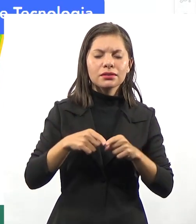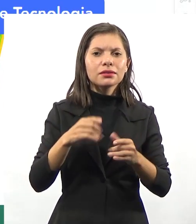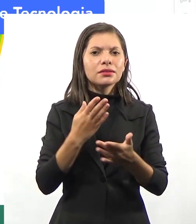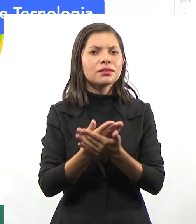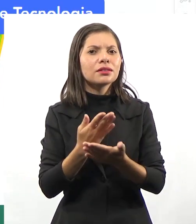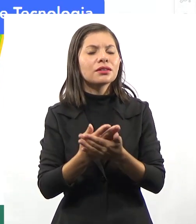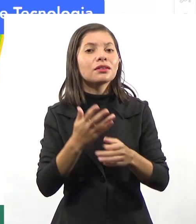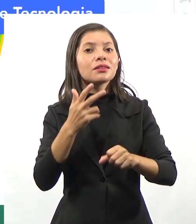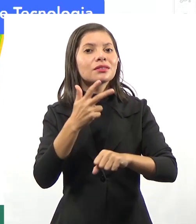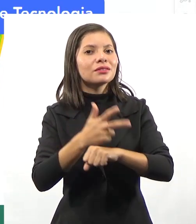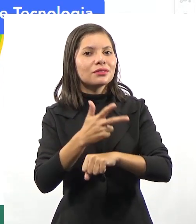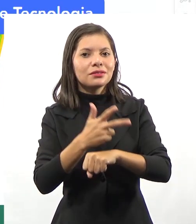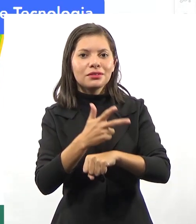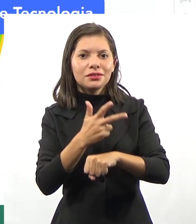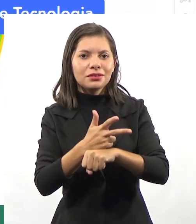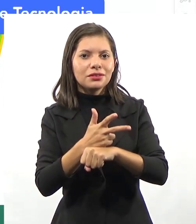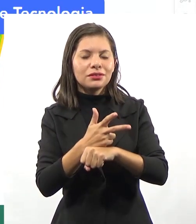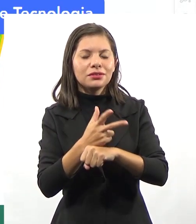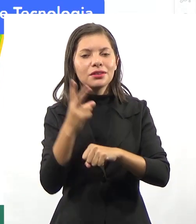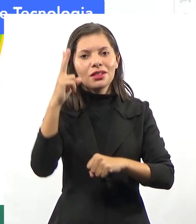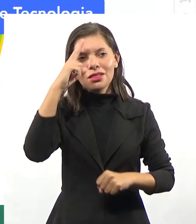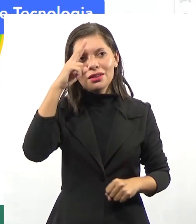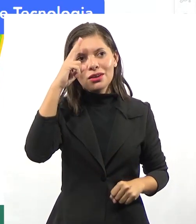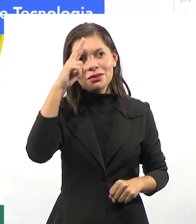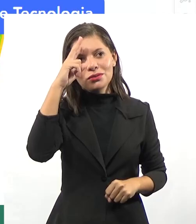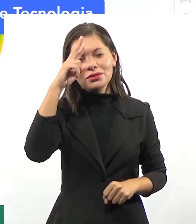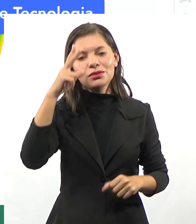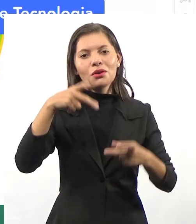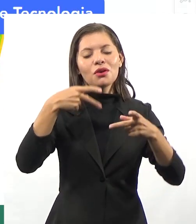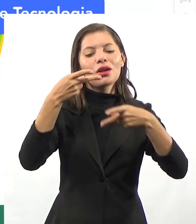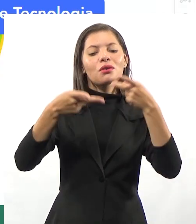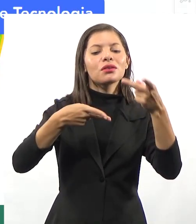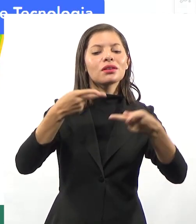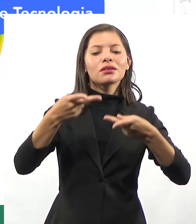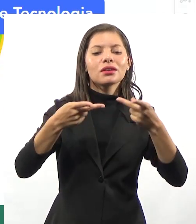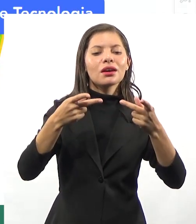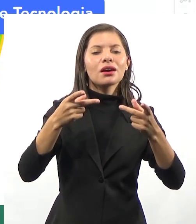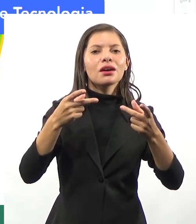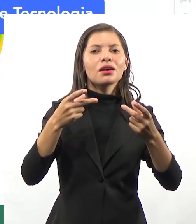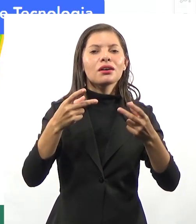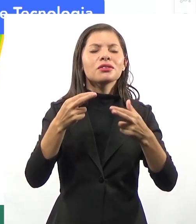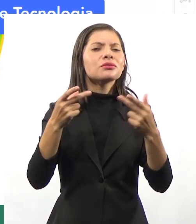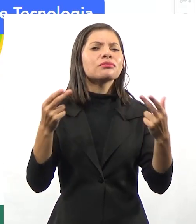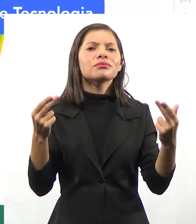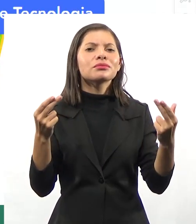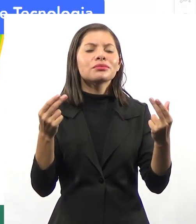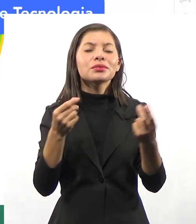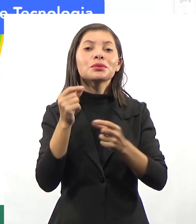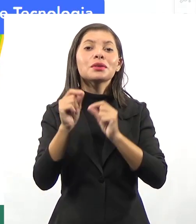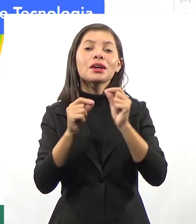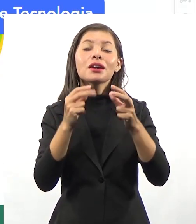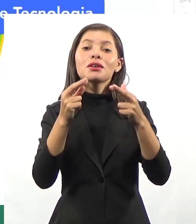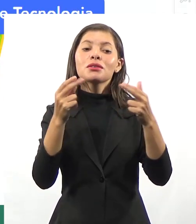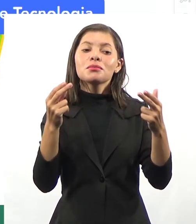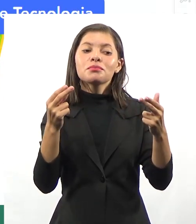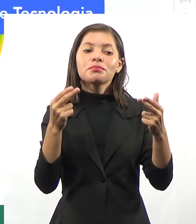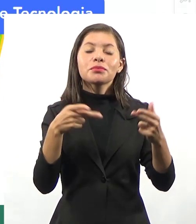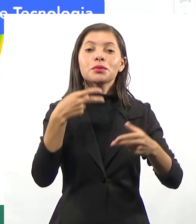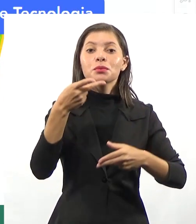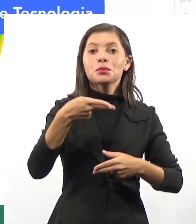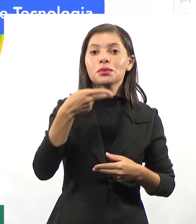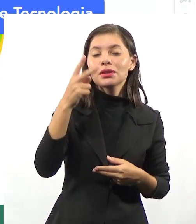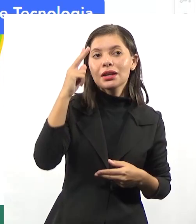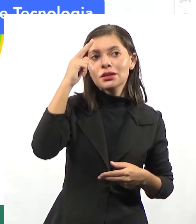por exemplo, um vídeo e não contando uma história? Qual que a diferença? Ou, às vezes, qual a situação que seria melhor?